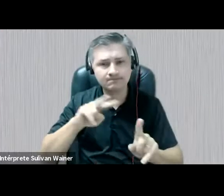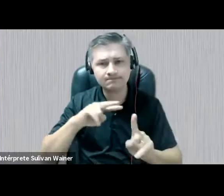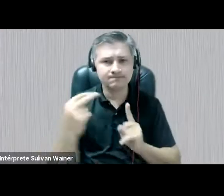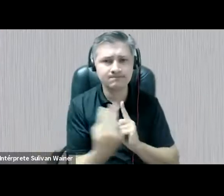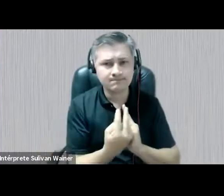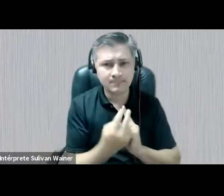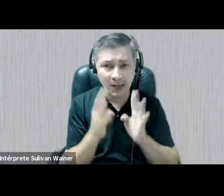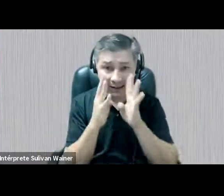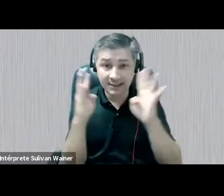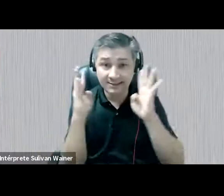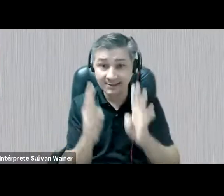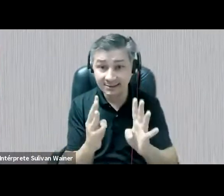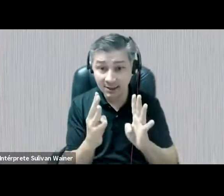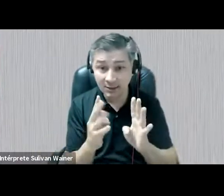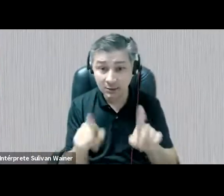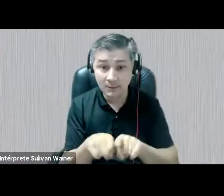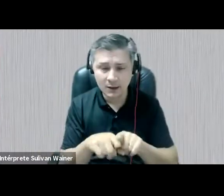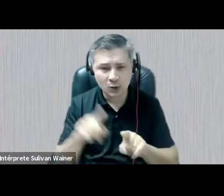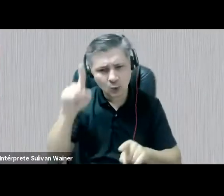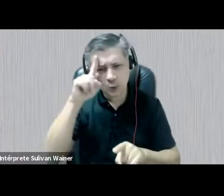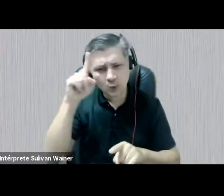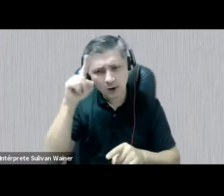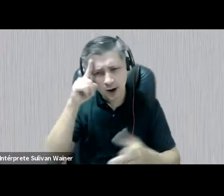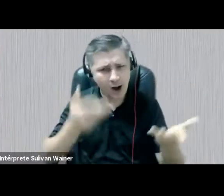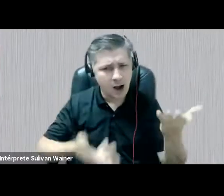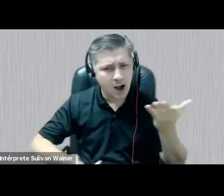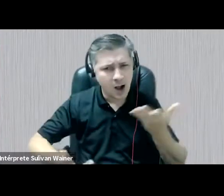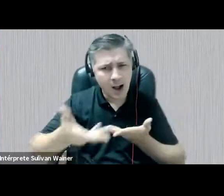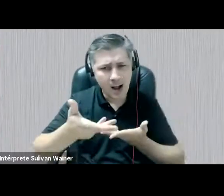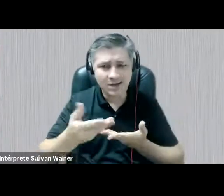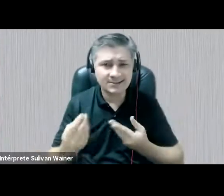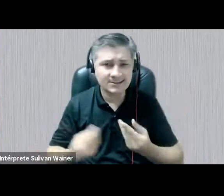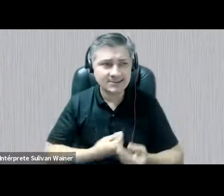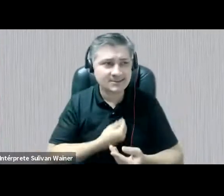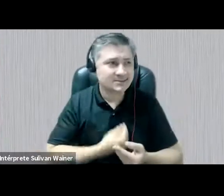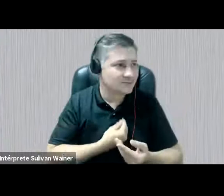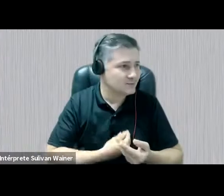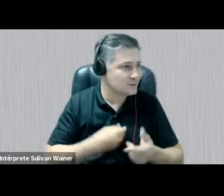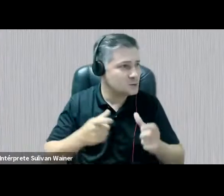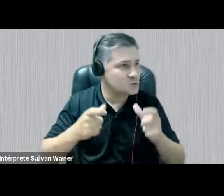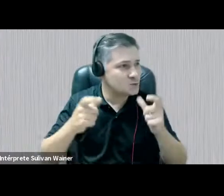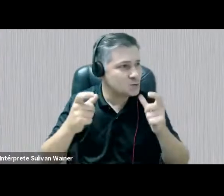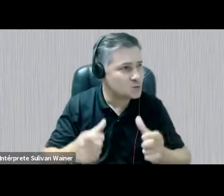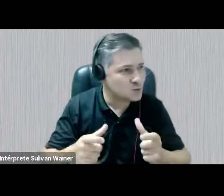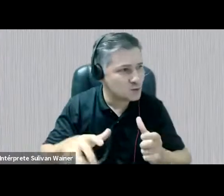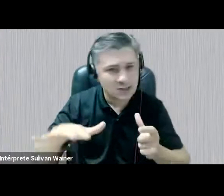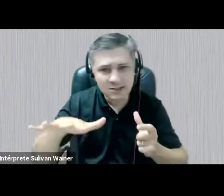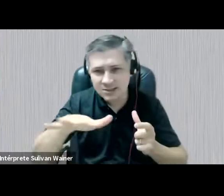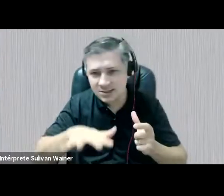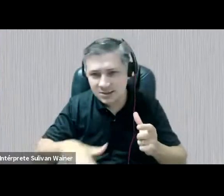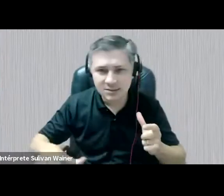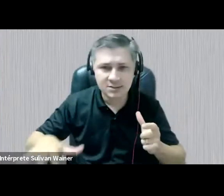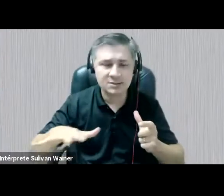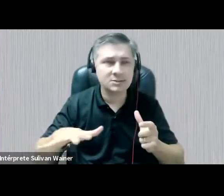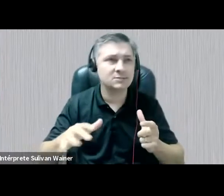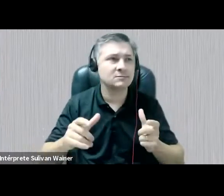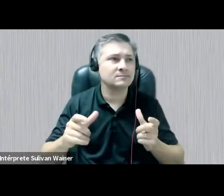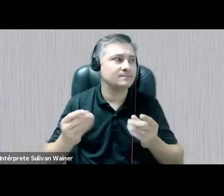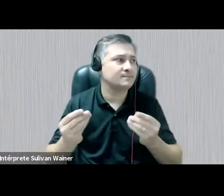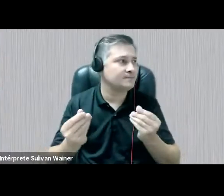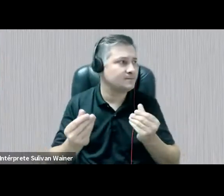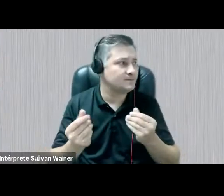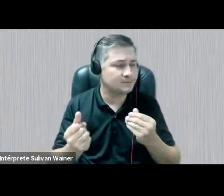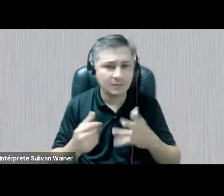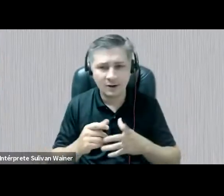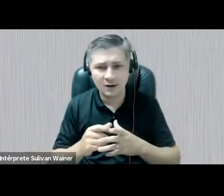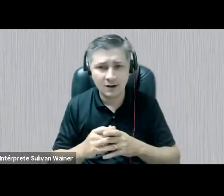atento, né, e cotidianamente convivemos no cenário, na cotidianidade da educação infantil